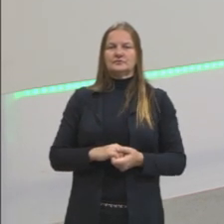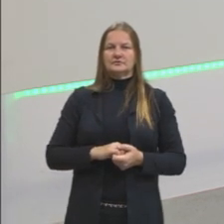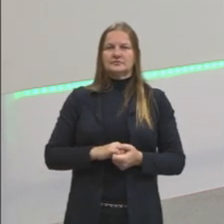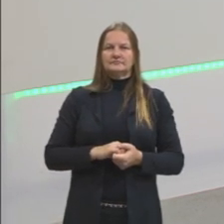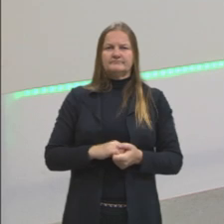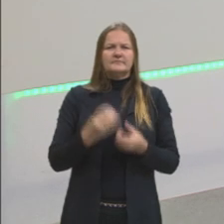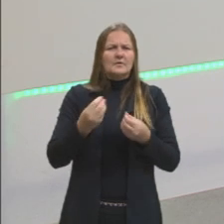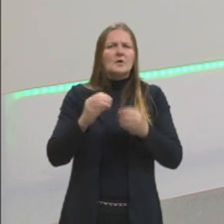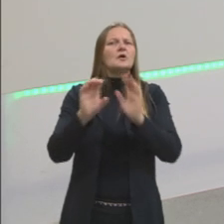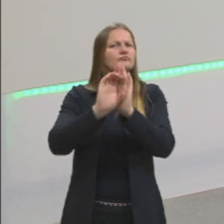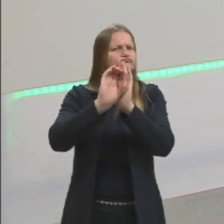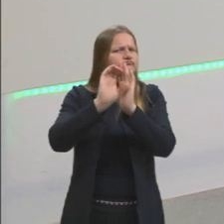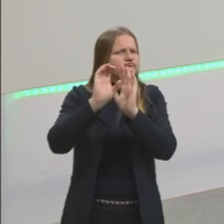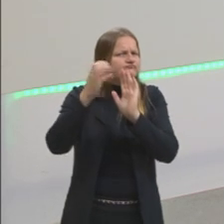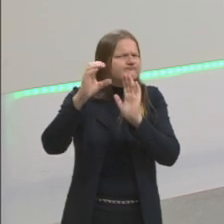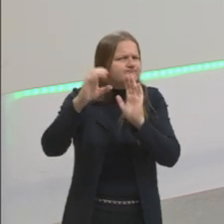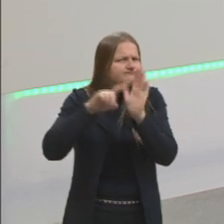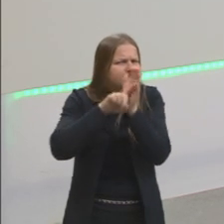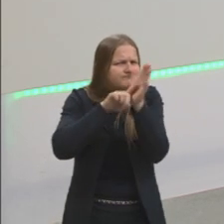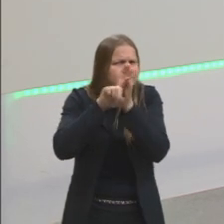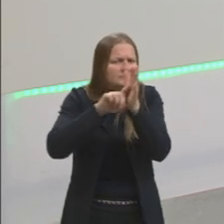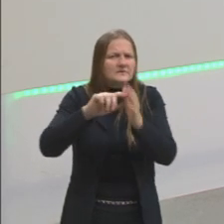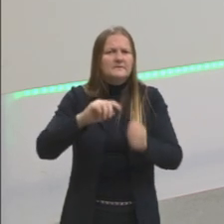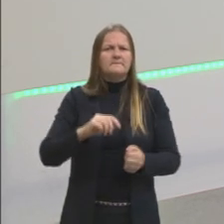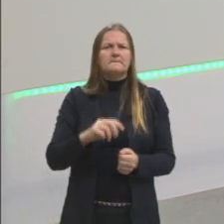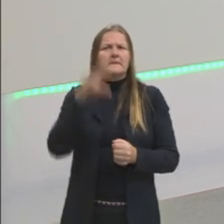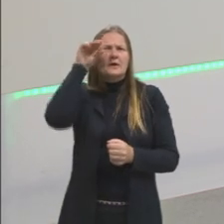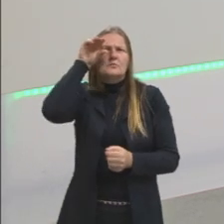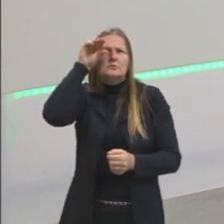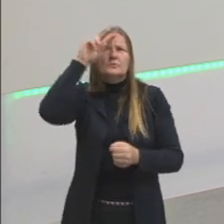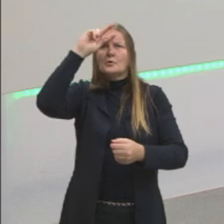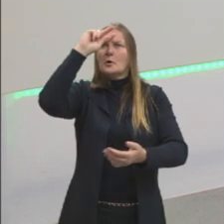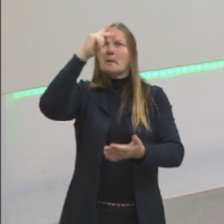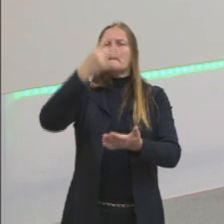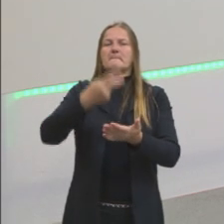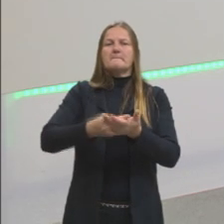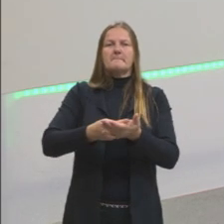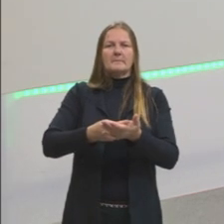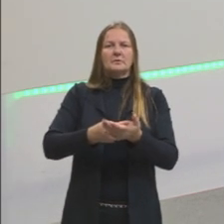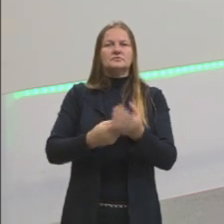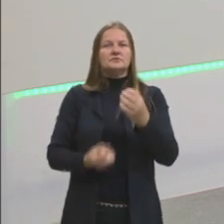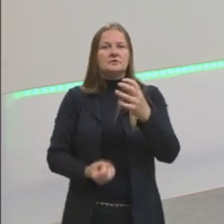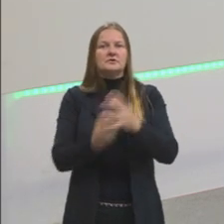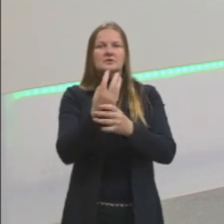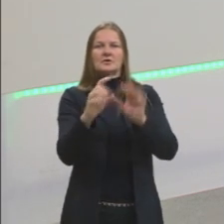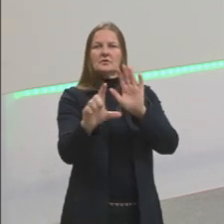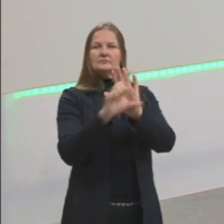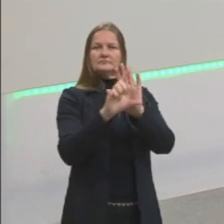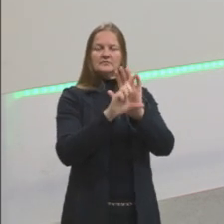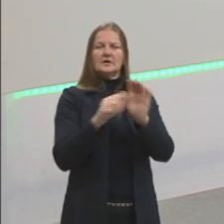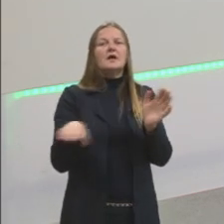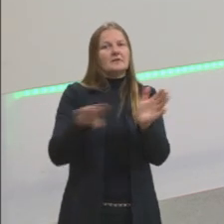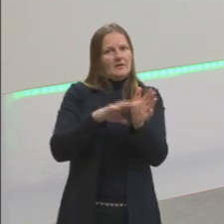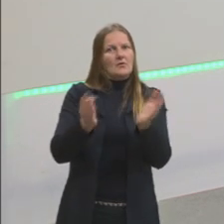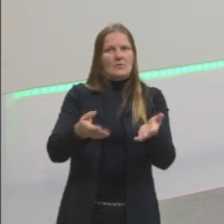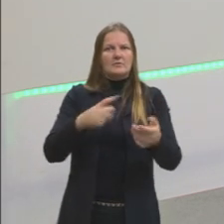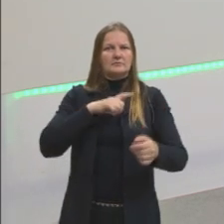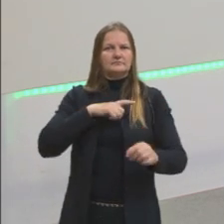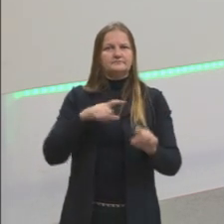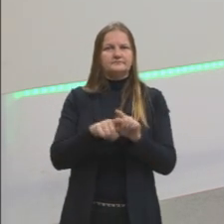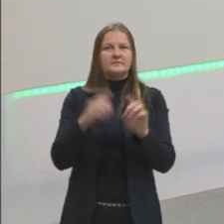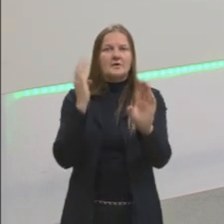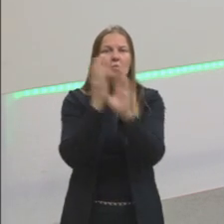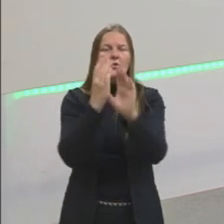utilizar. Observação, hipótese, experimentação e formulação de leis. Até hoje, por exemplo, quando se descobre